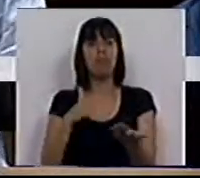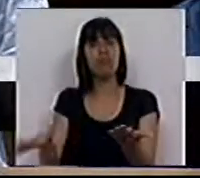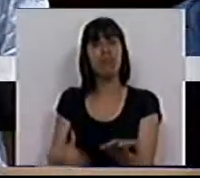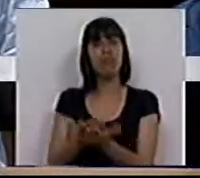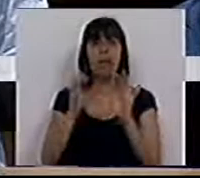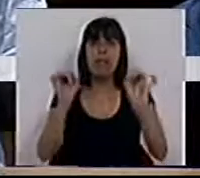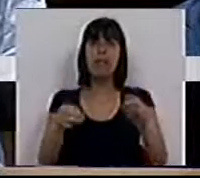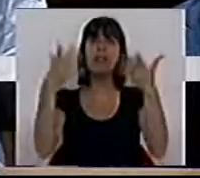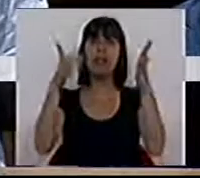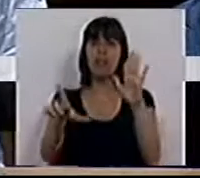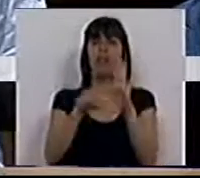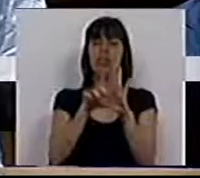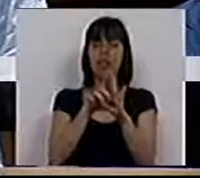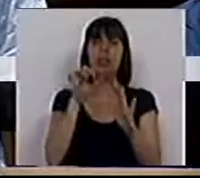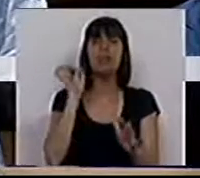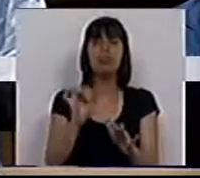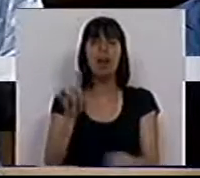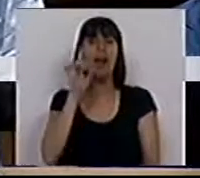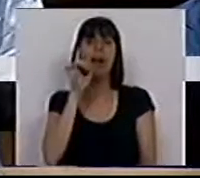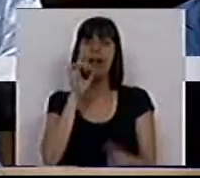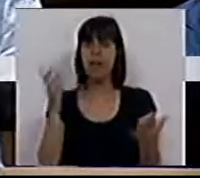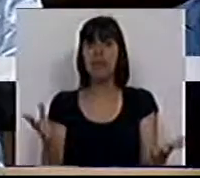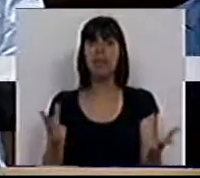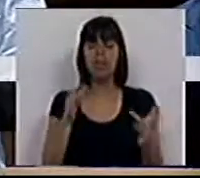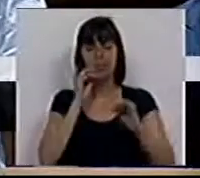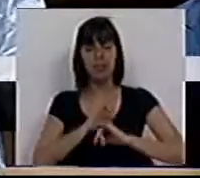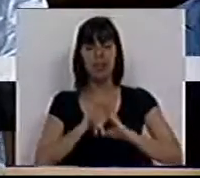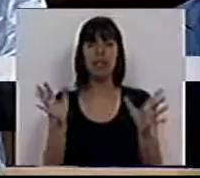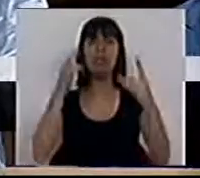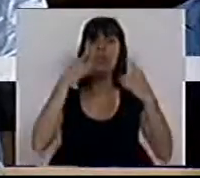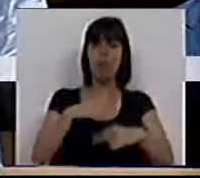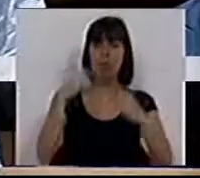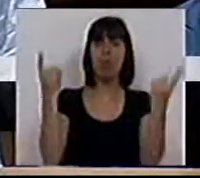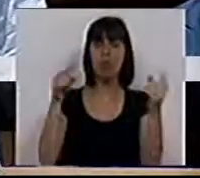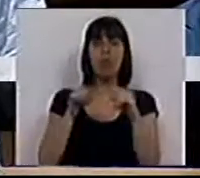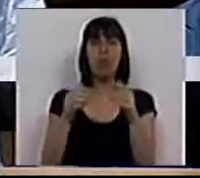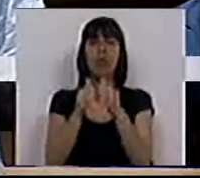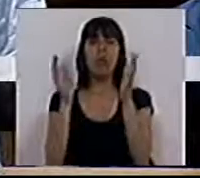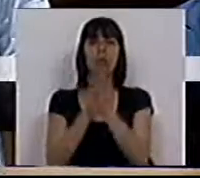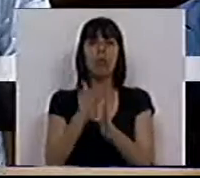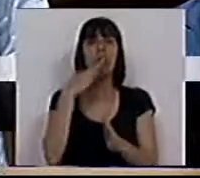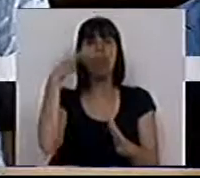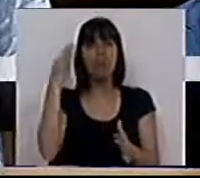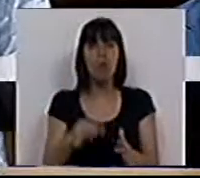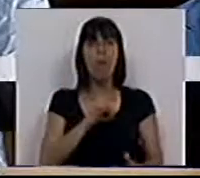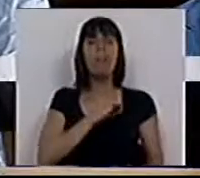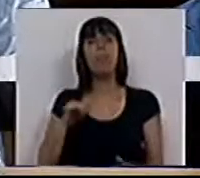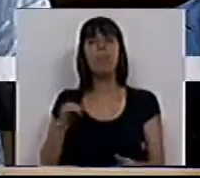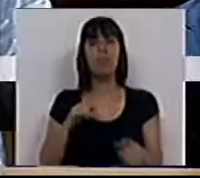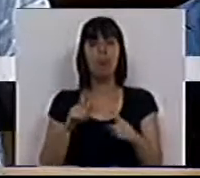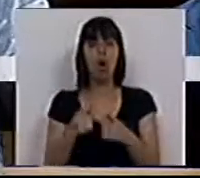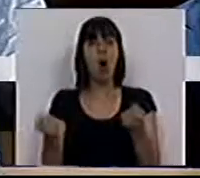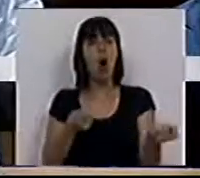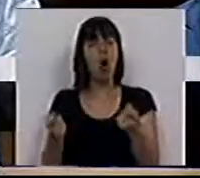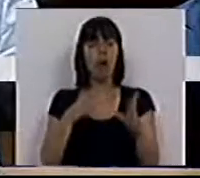esta iniciativa legislativa para garantir a divulgação pública de toda a cadeia da propriedade